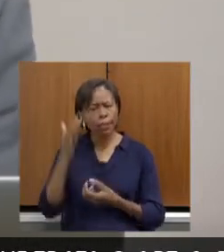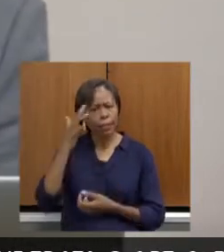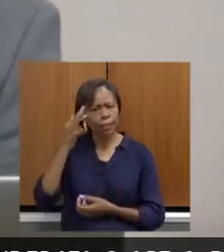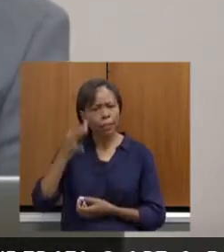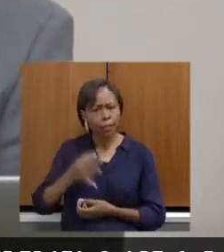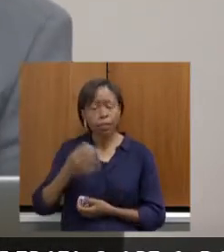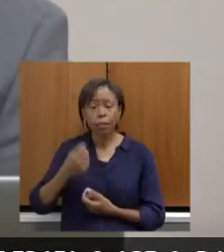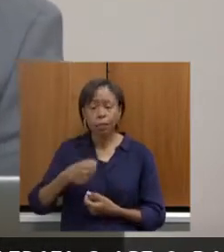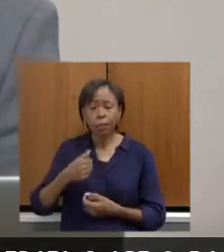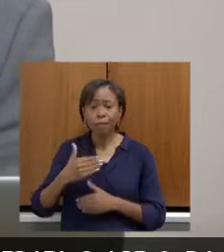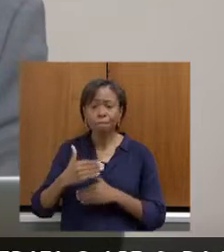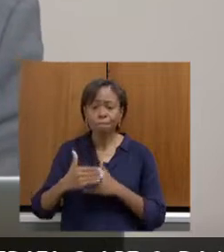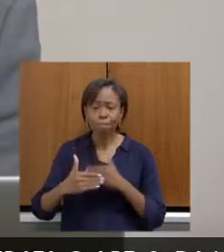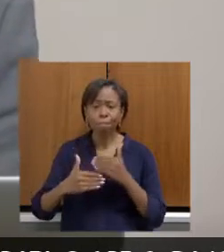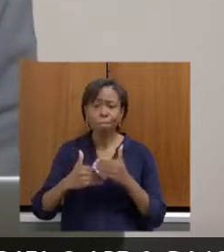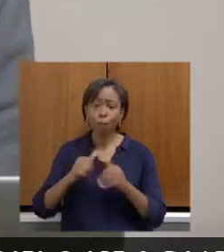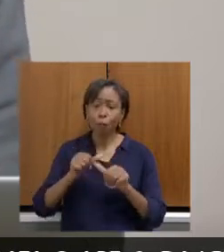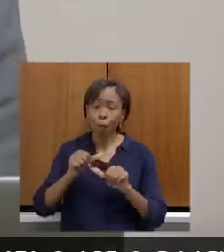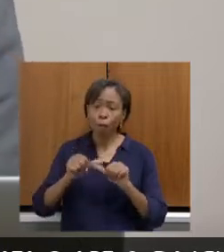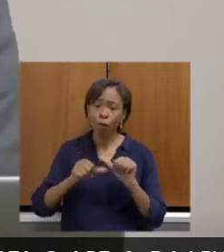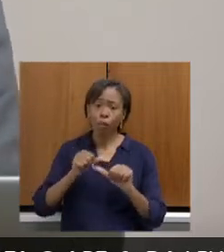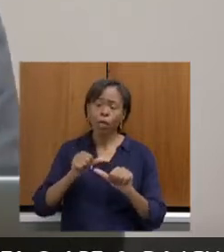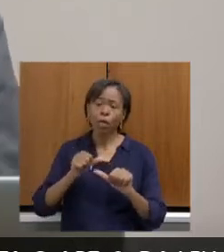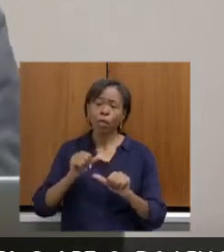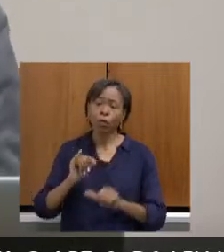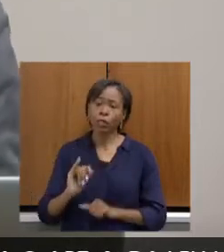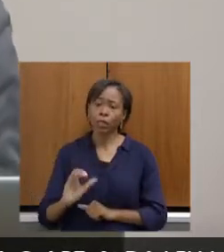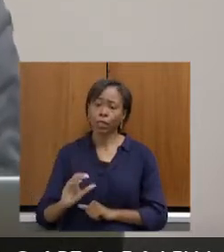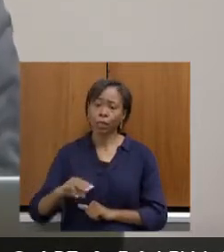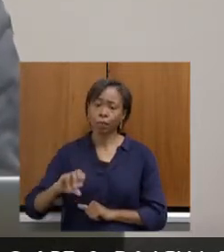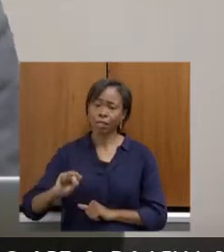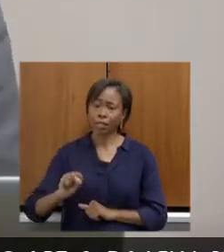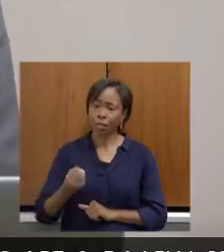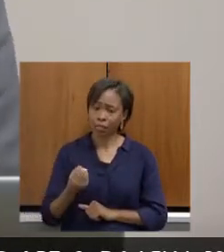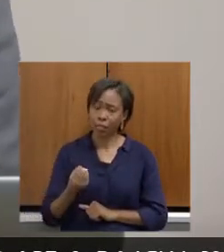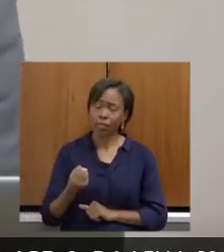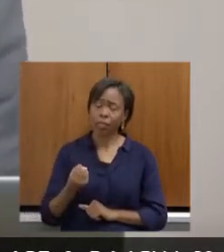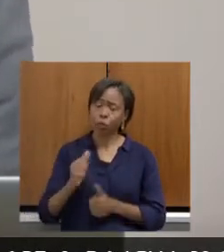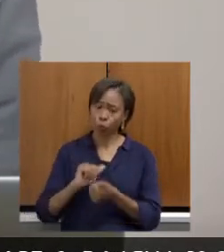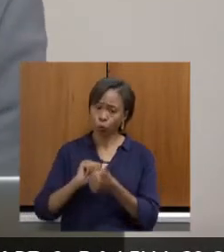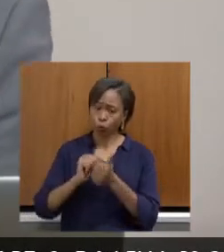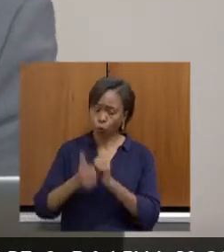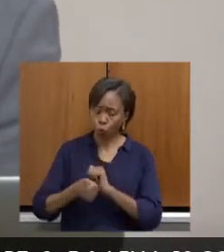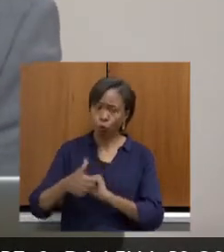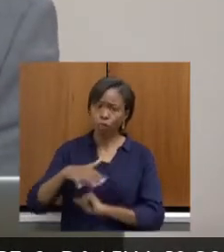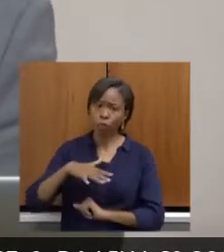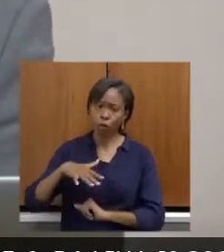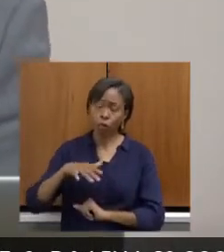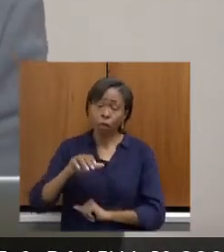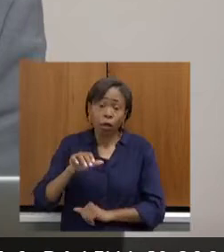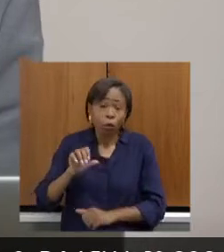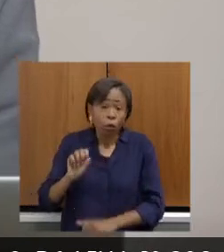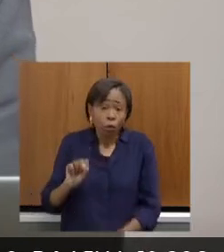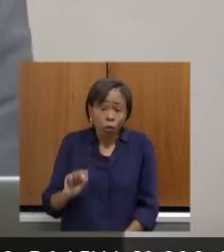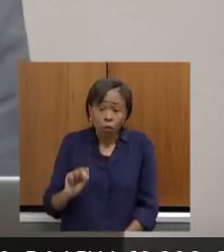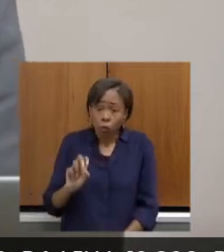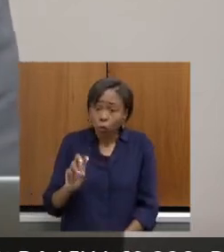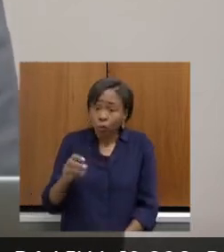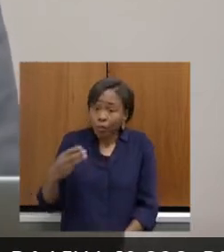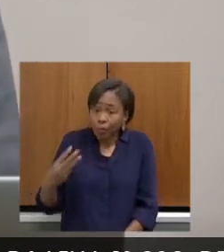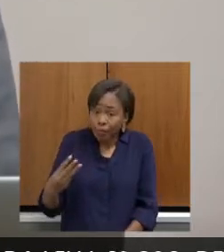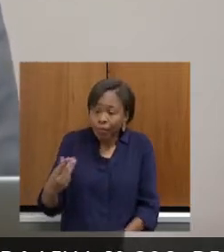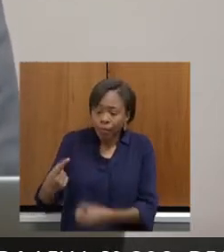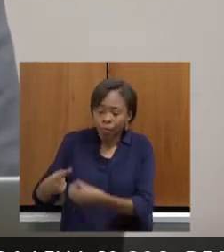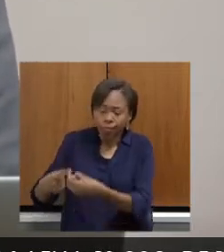que caminhar numa mudança desse esporte do ICMS, porque nós estamos falando de 853 municípios, né?